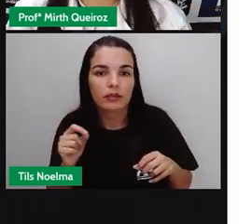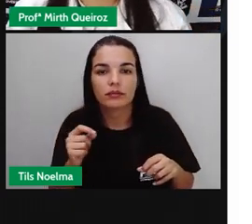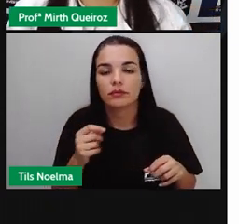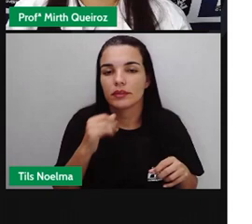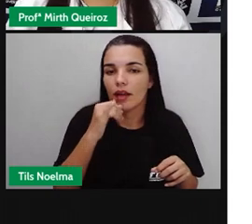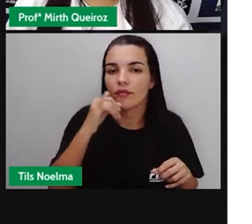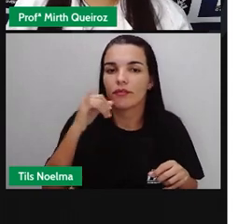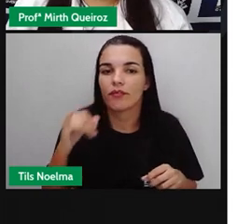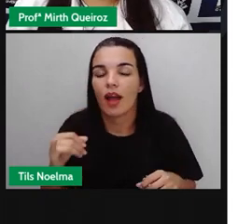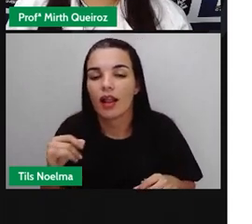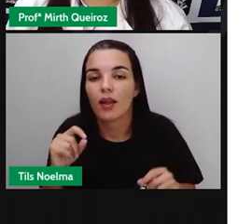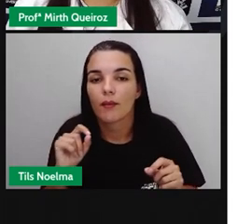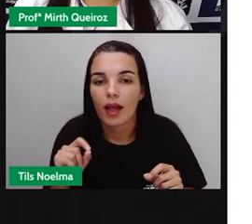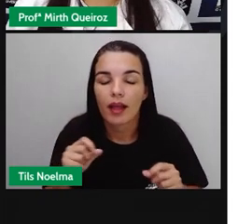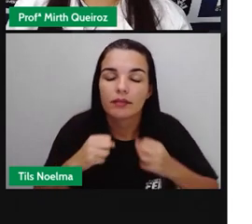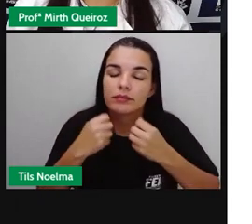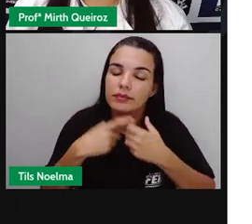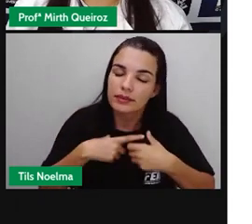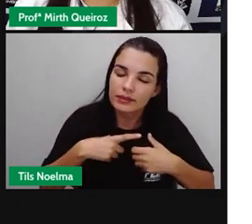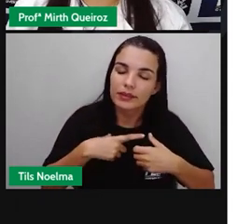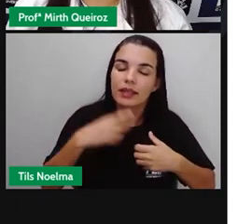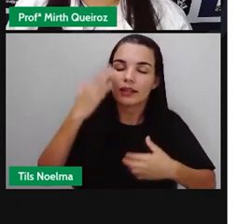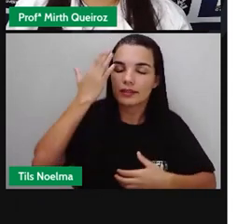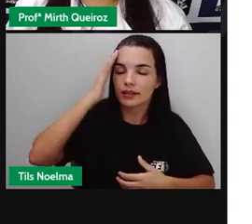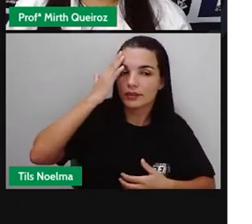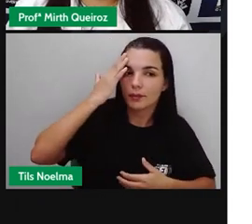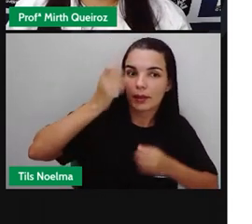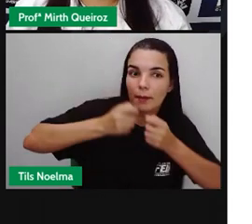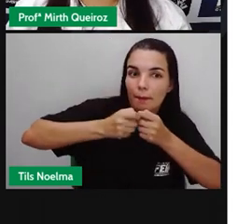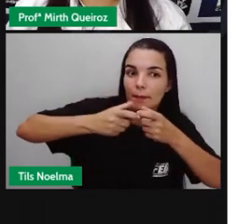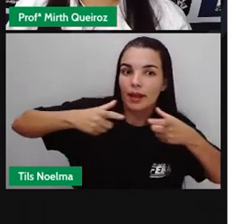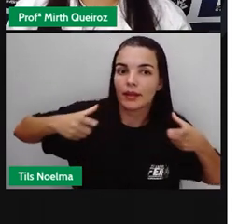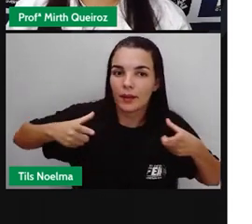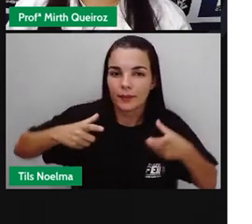aí um sentido maior a frase, certo?